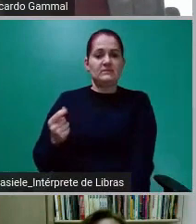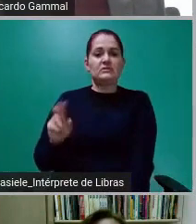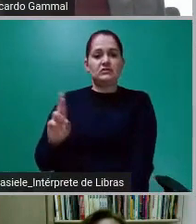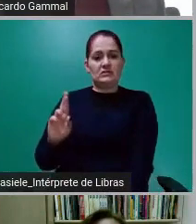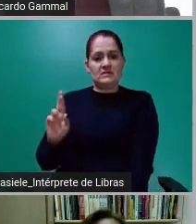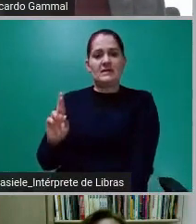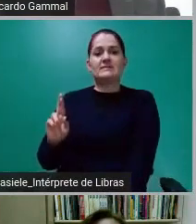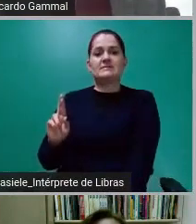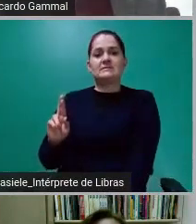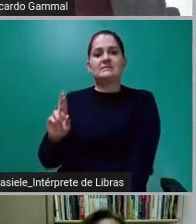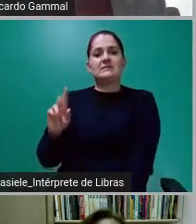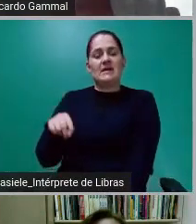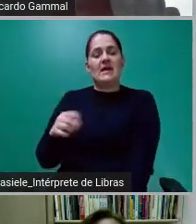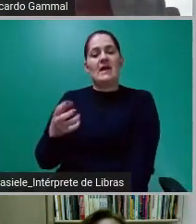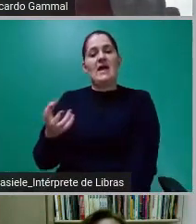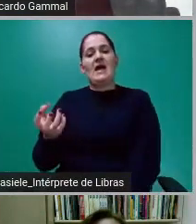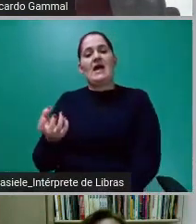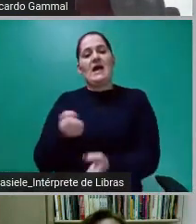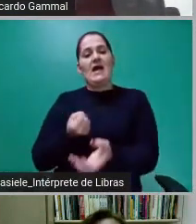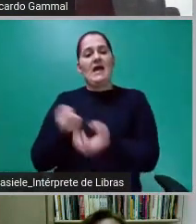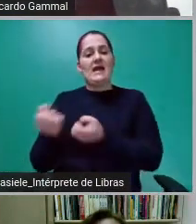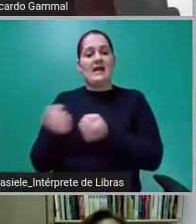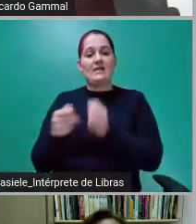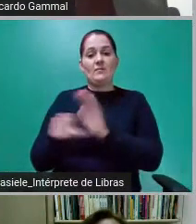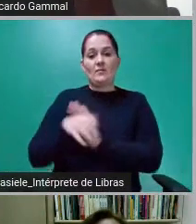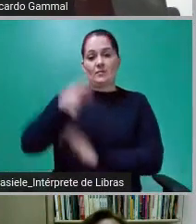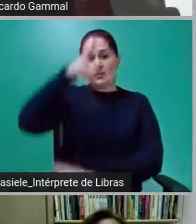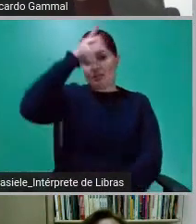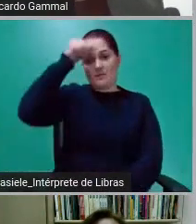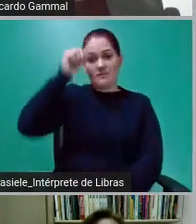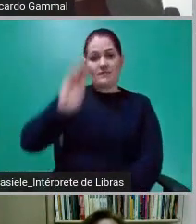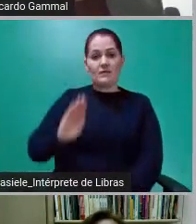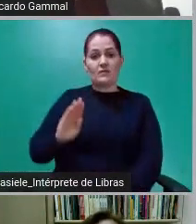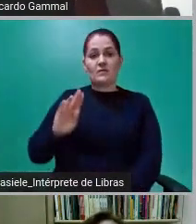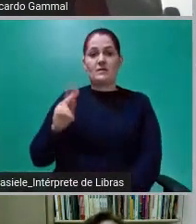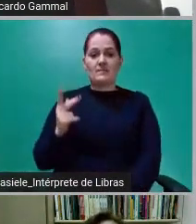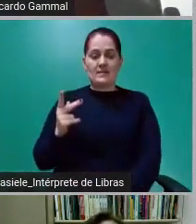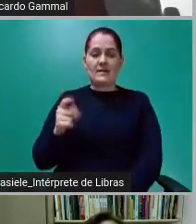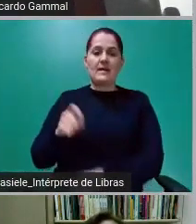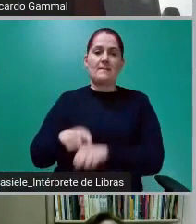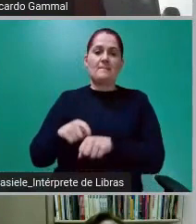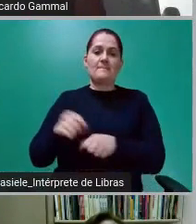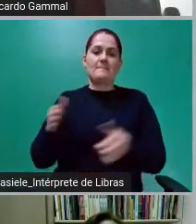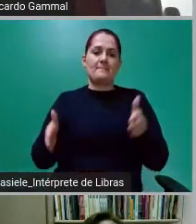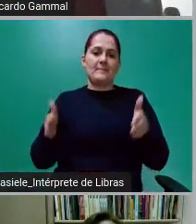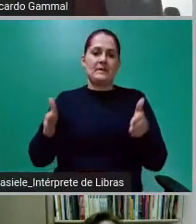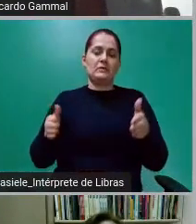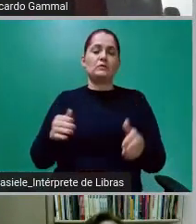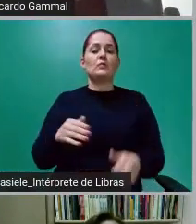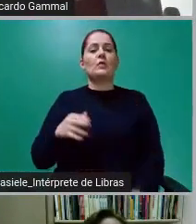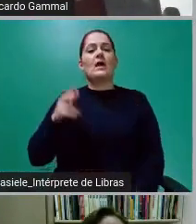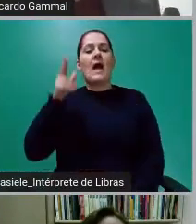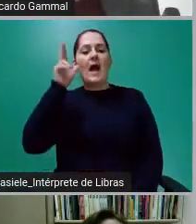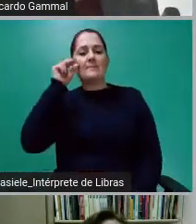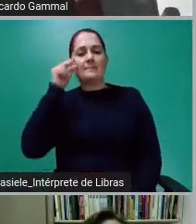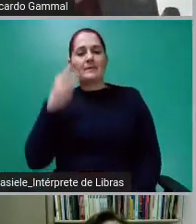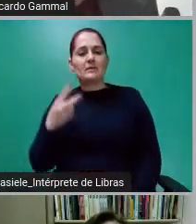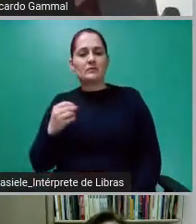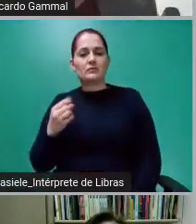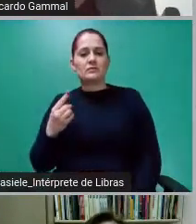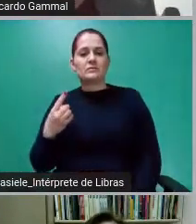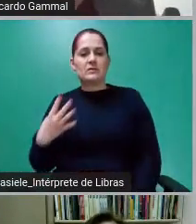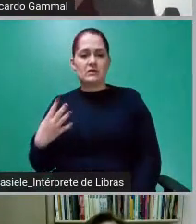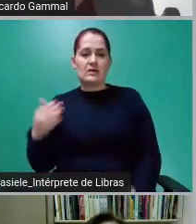foram arrecadados pelo município de Belo Horizonte no período analisado, de abril de 2014 a junho de